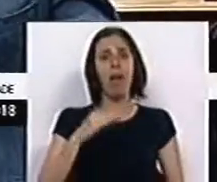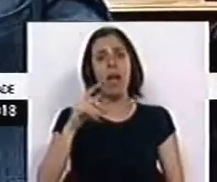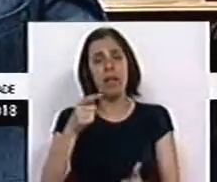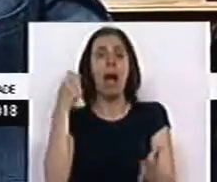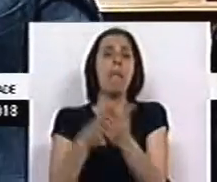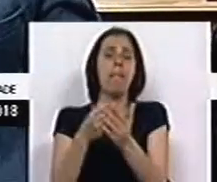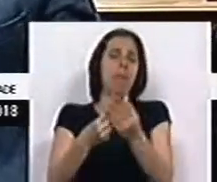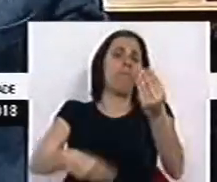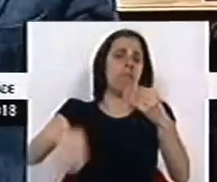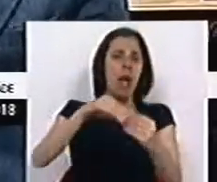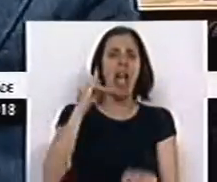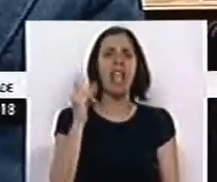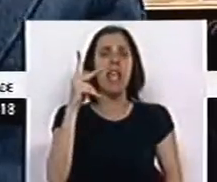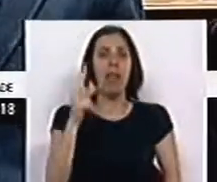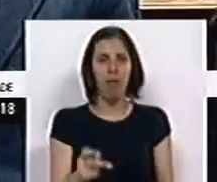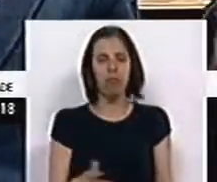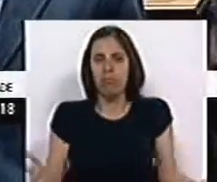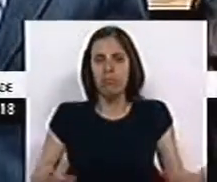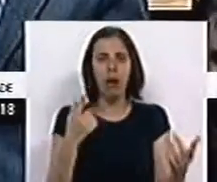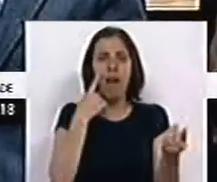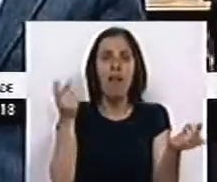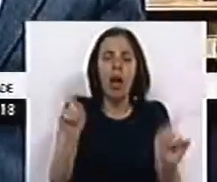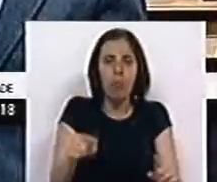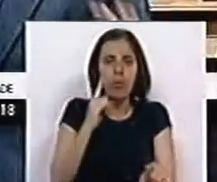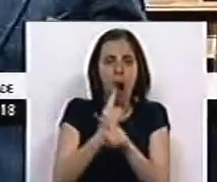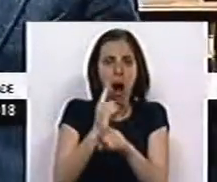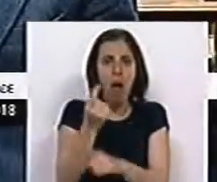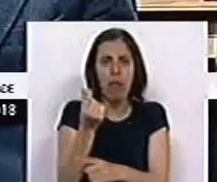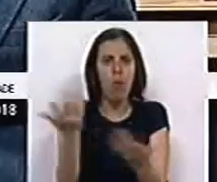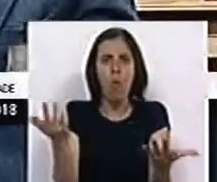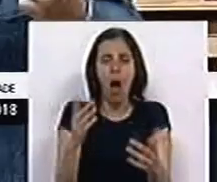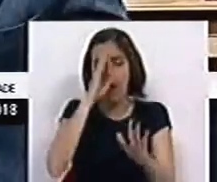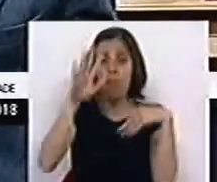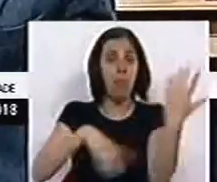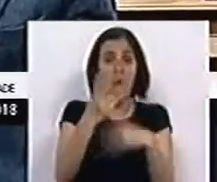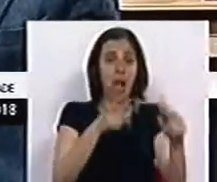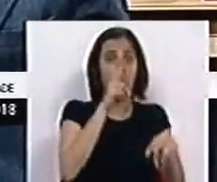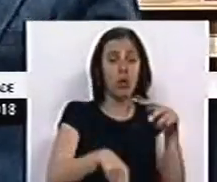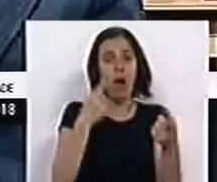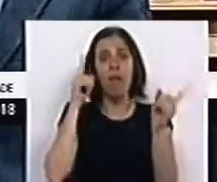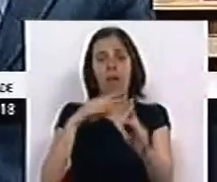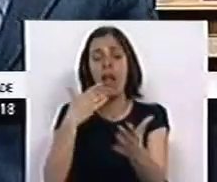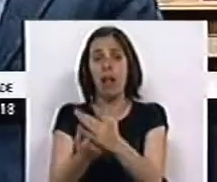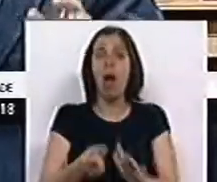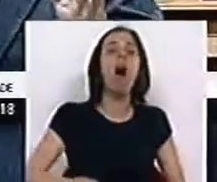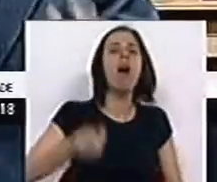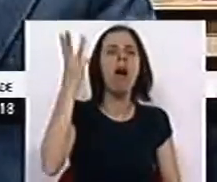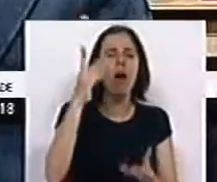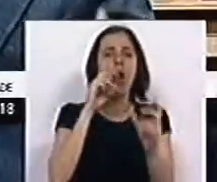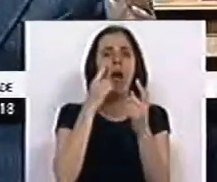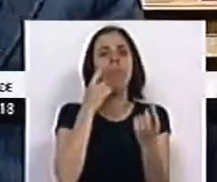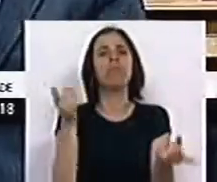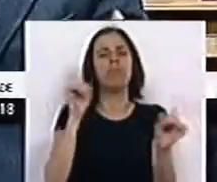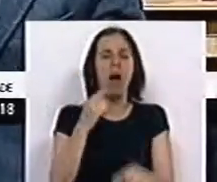pagarão ainda mais IVA. Ora, não há reposição de rendimentos. Baralha-se os cortes, torna-se a dar e muitas das vezes sai